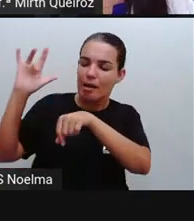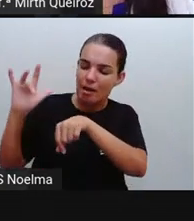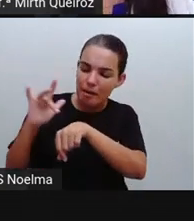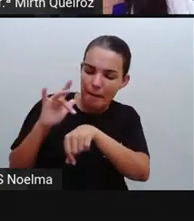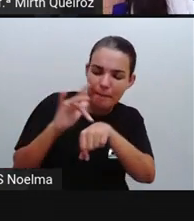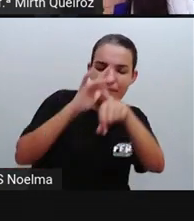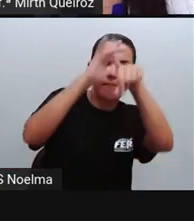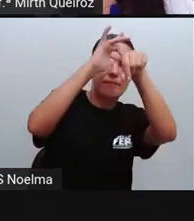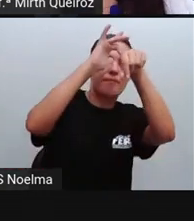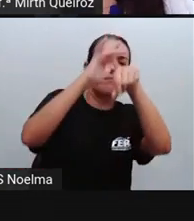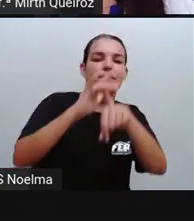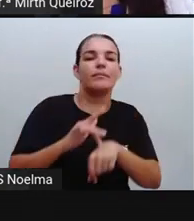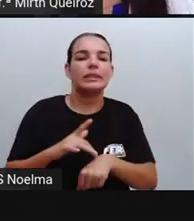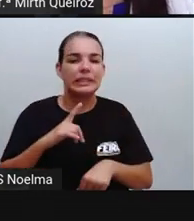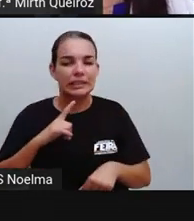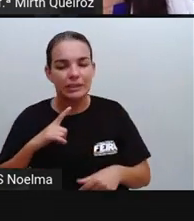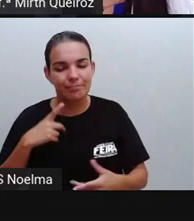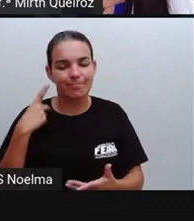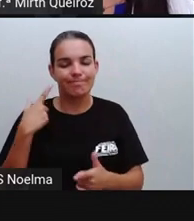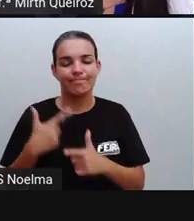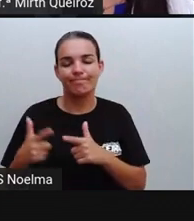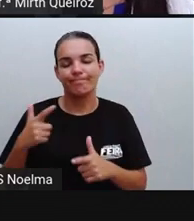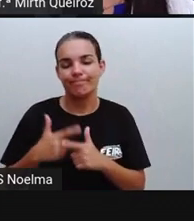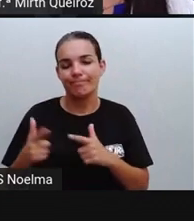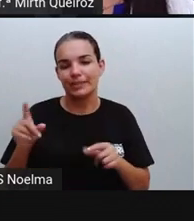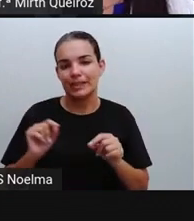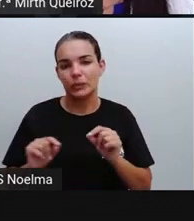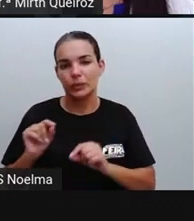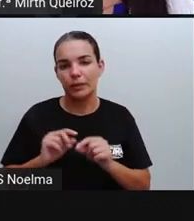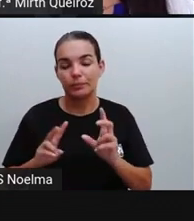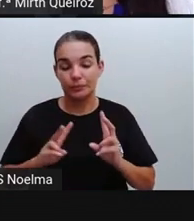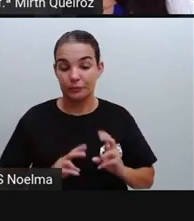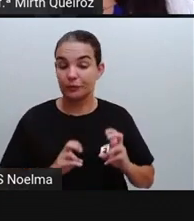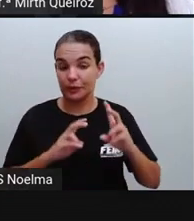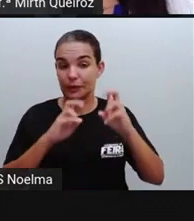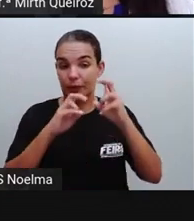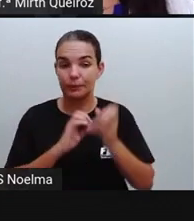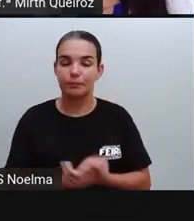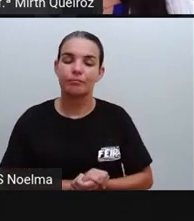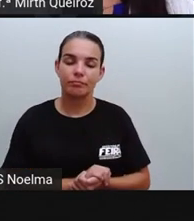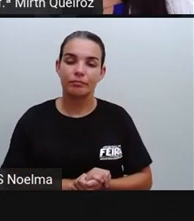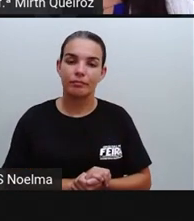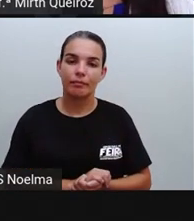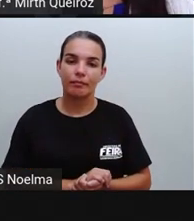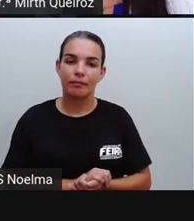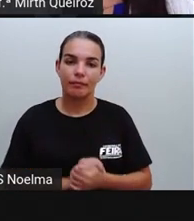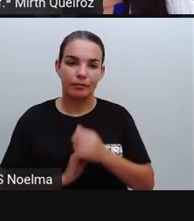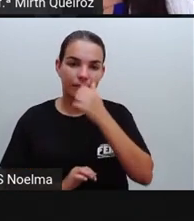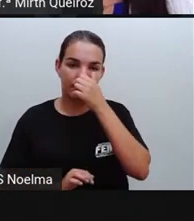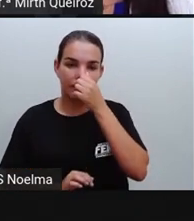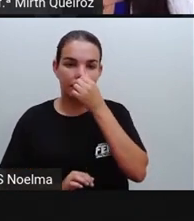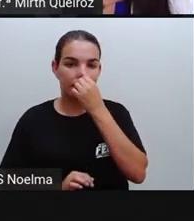mosquito Aedes aegypti causadas por viroses, né? Dengue, chikungunya e zika.